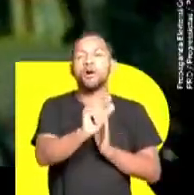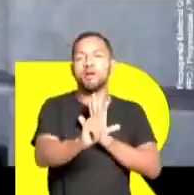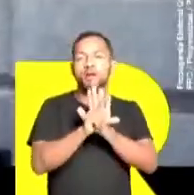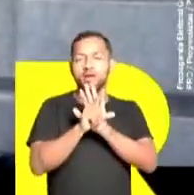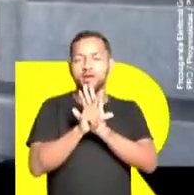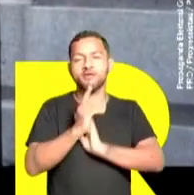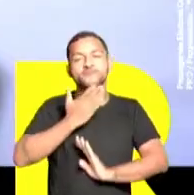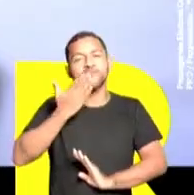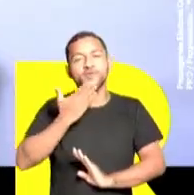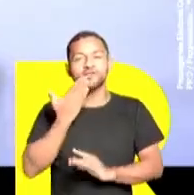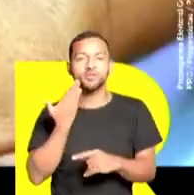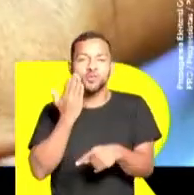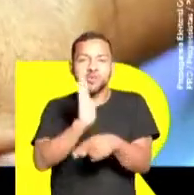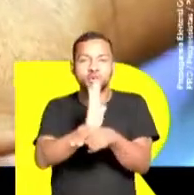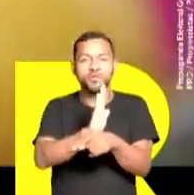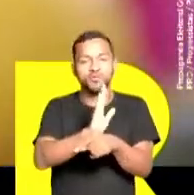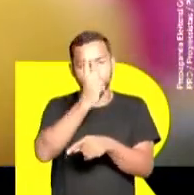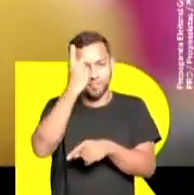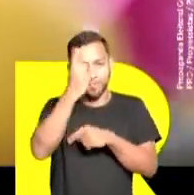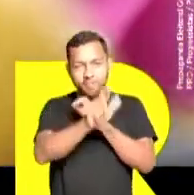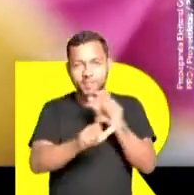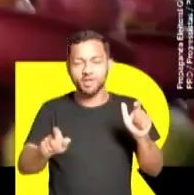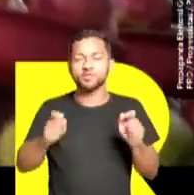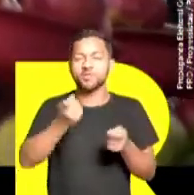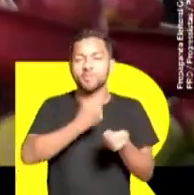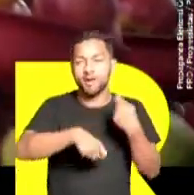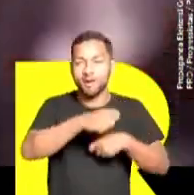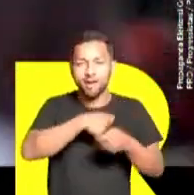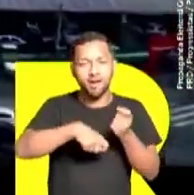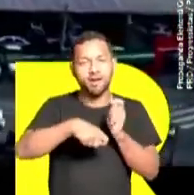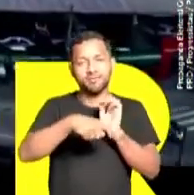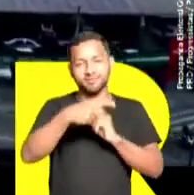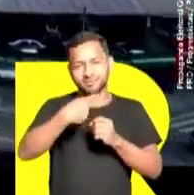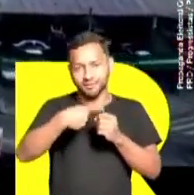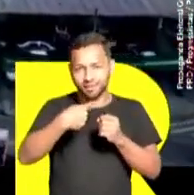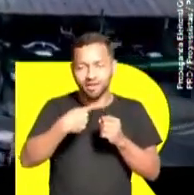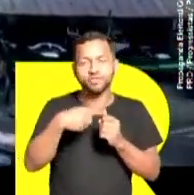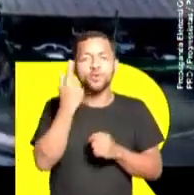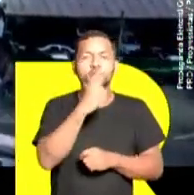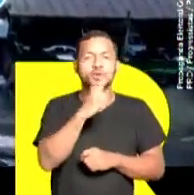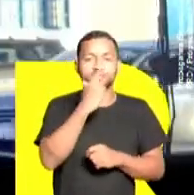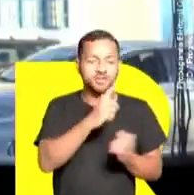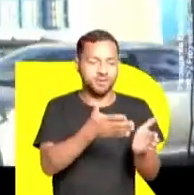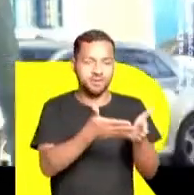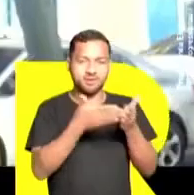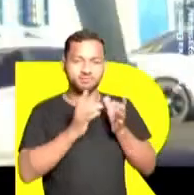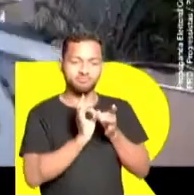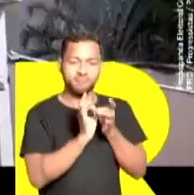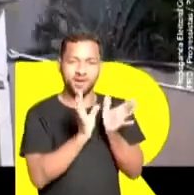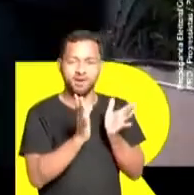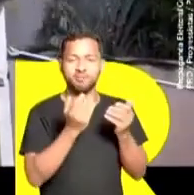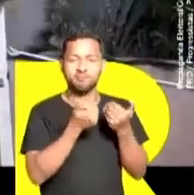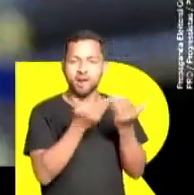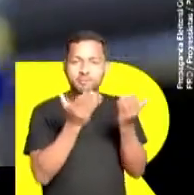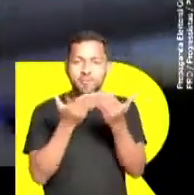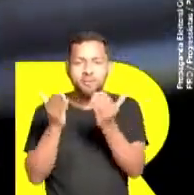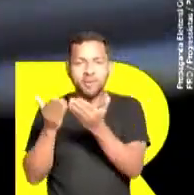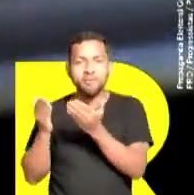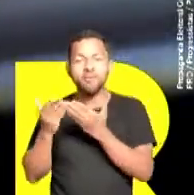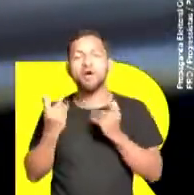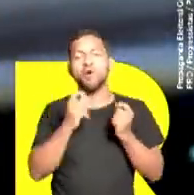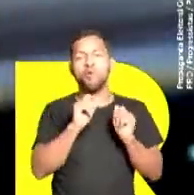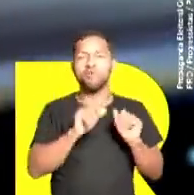facilitou que os pequenos comerciantes das comunidades conseguissem a licença de funcionamento para abrir seus negócios. Ou